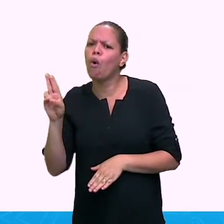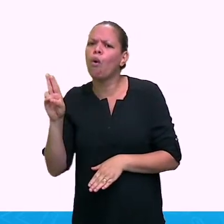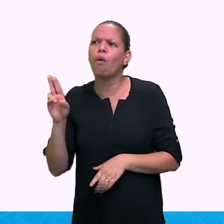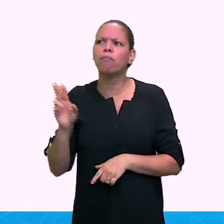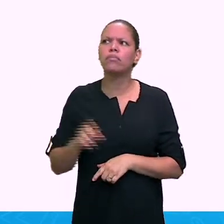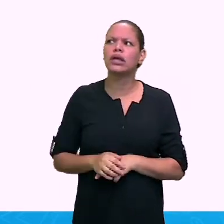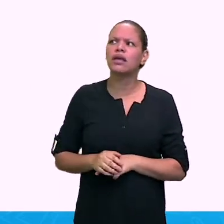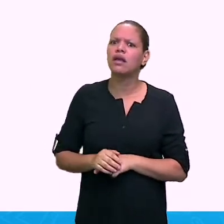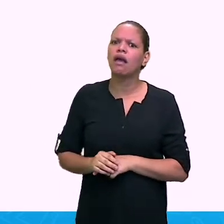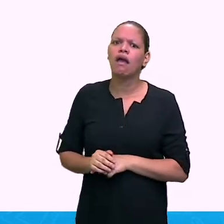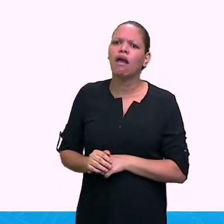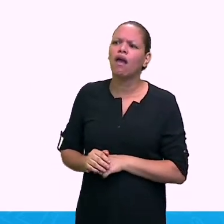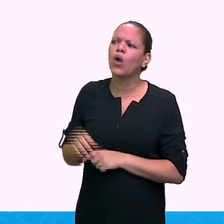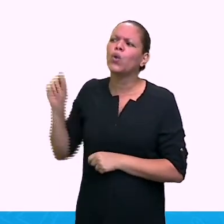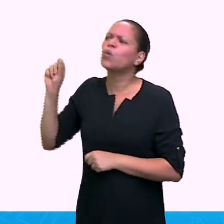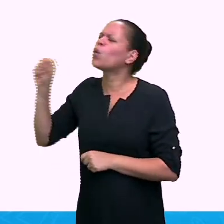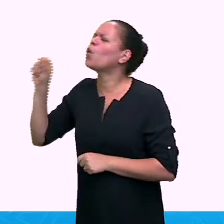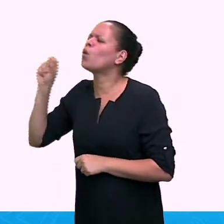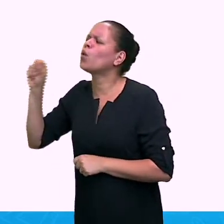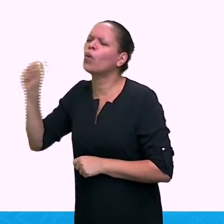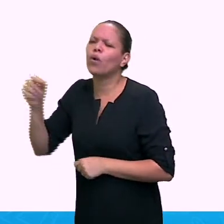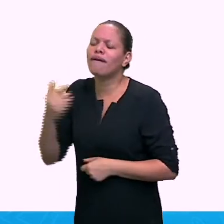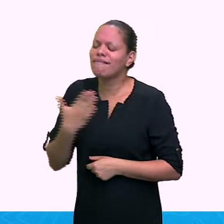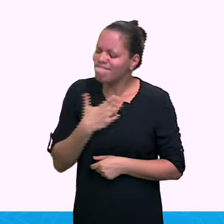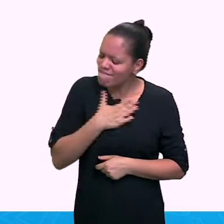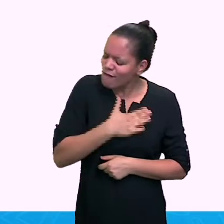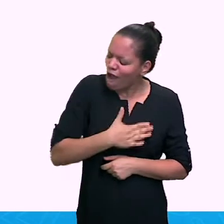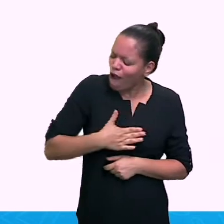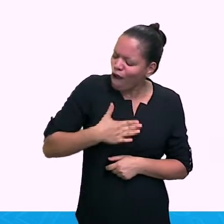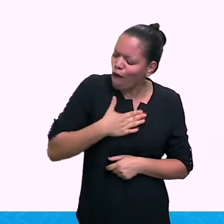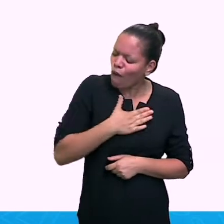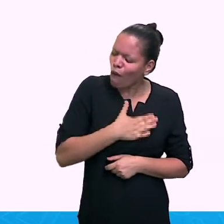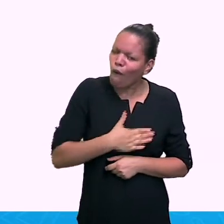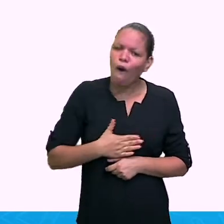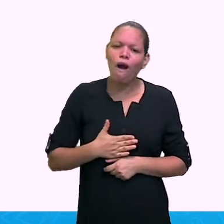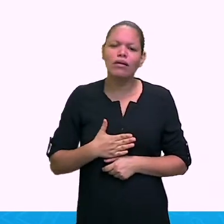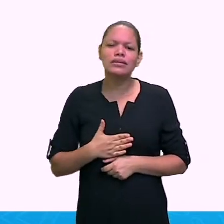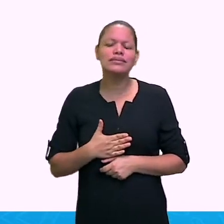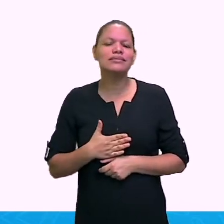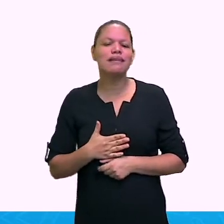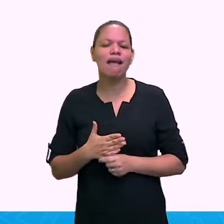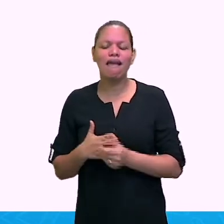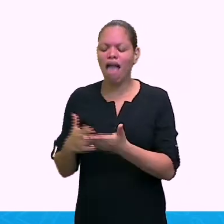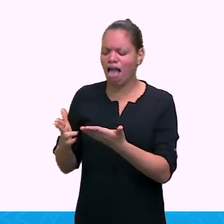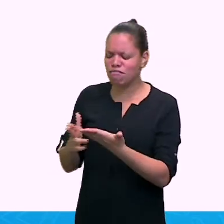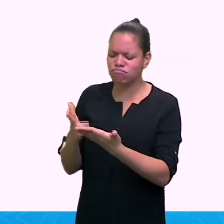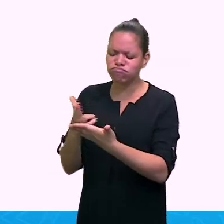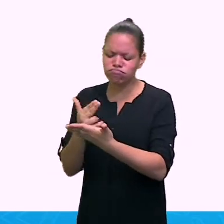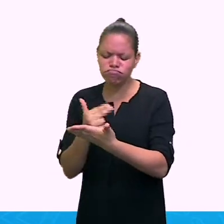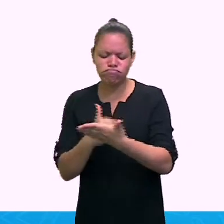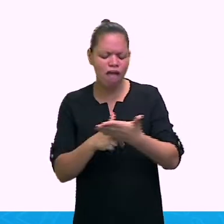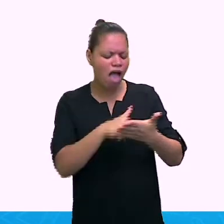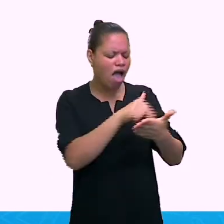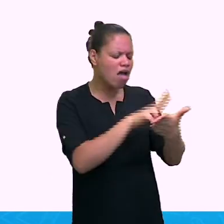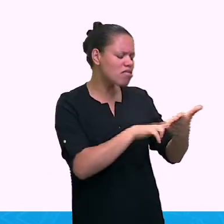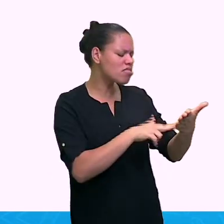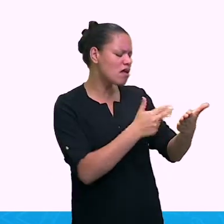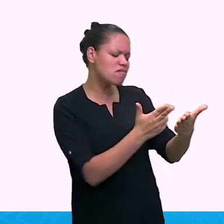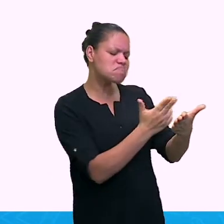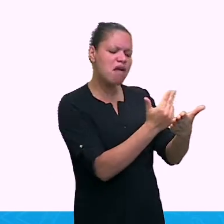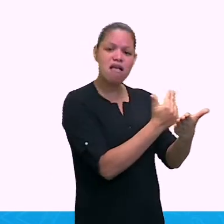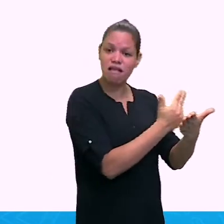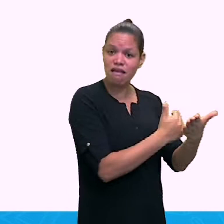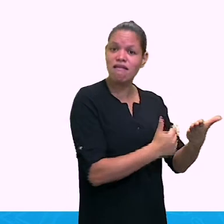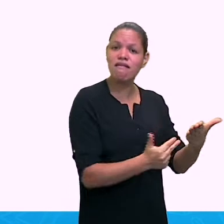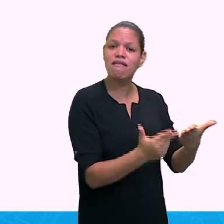drawing, que é desenhar, swimming, que é nadar, and helping animals, ela